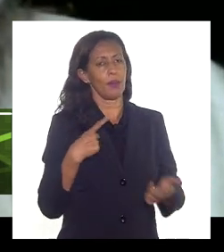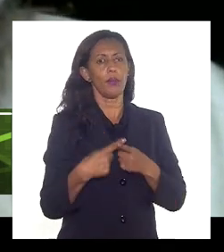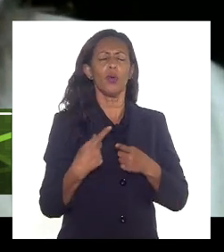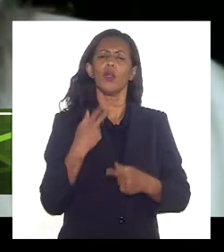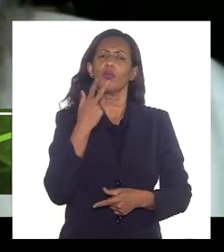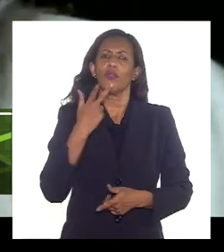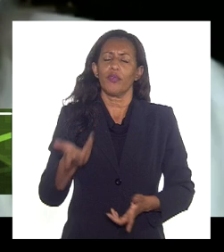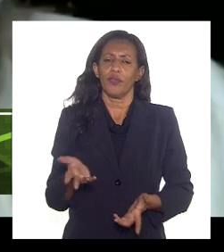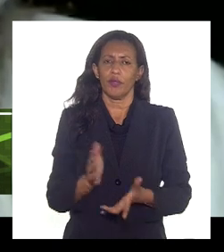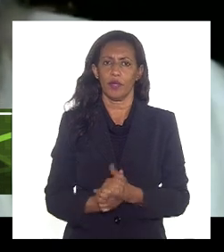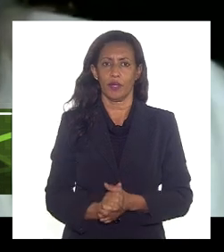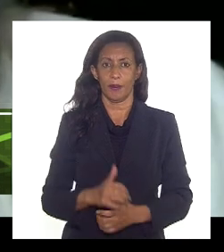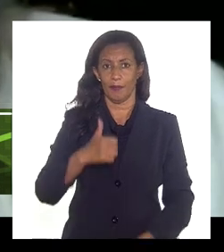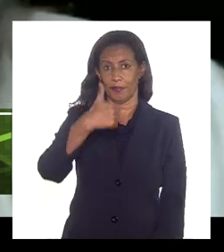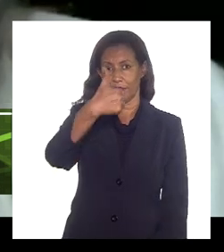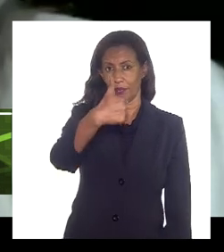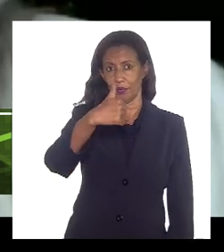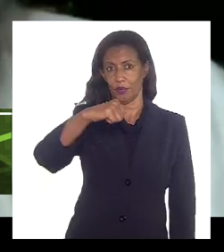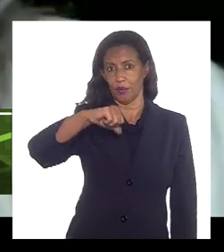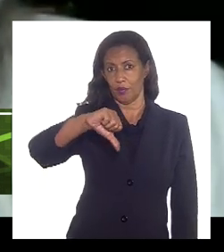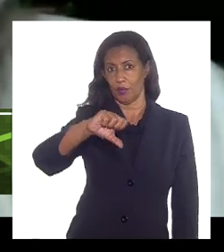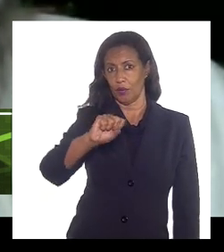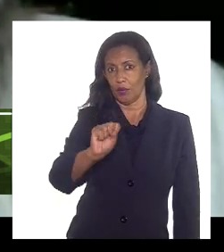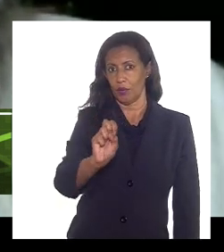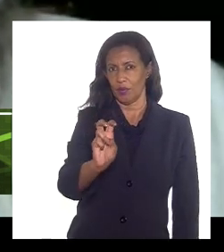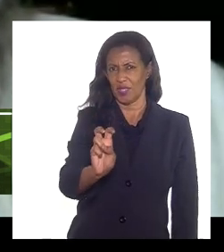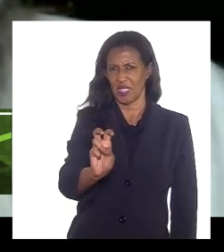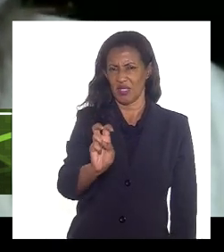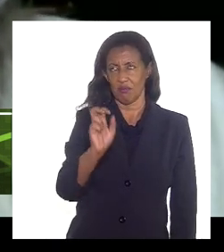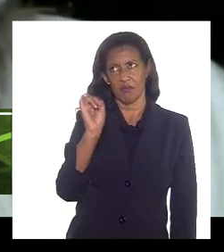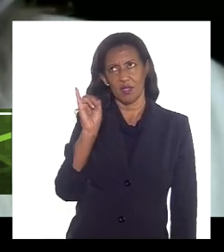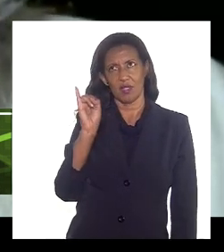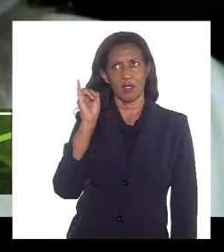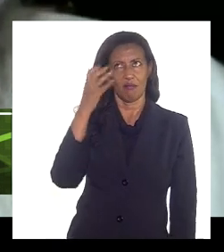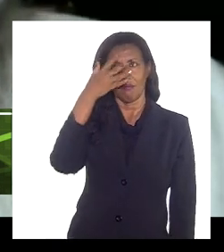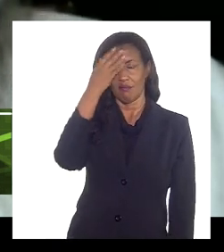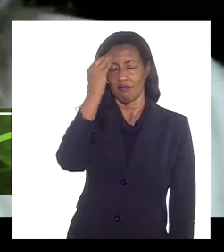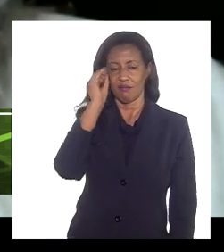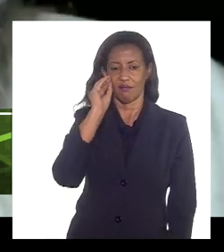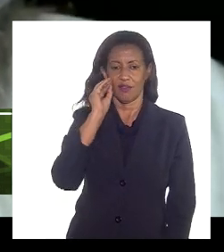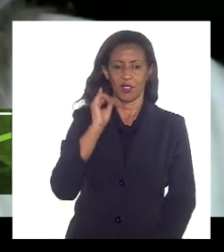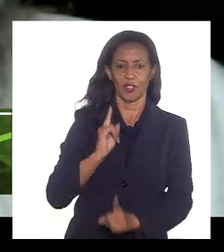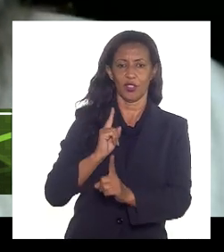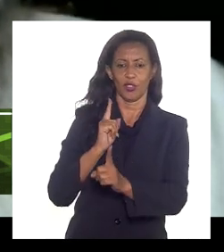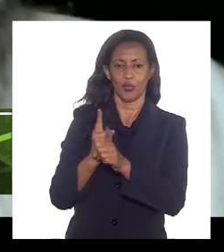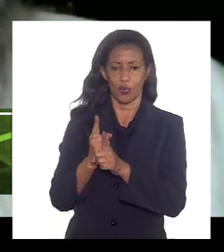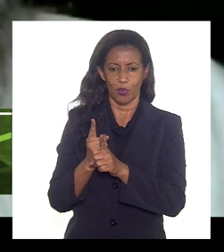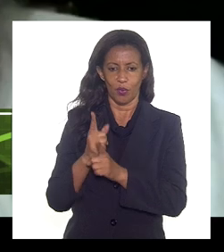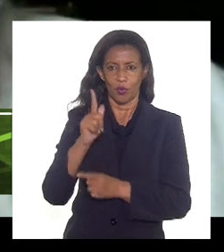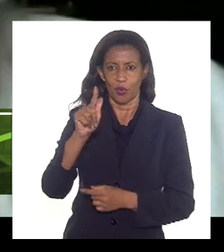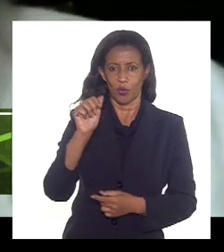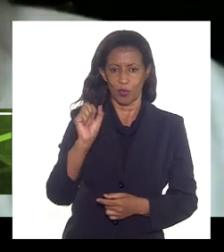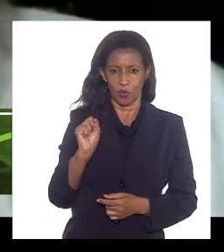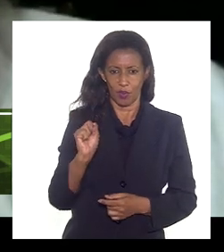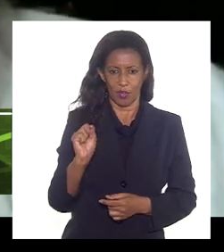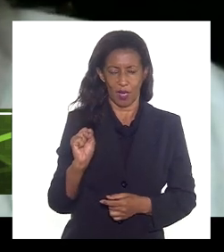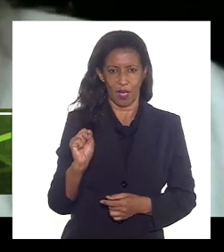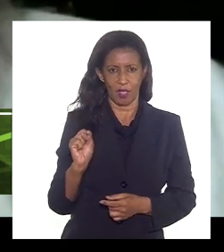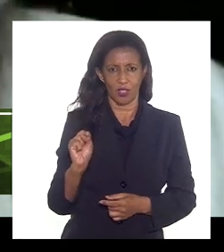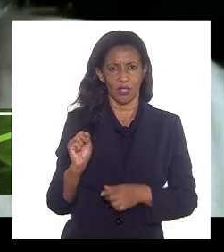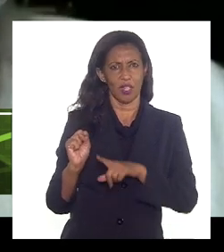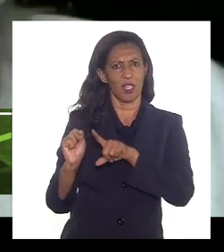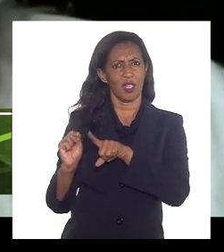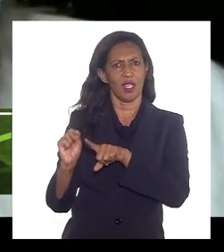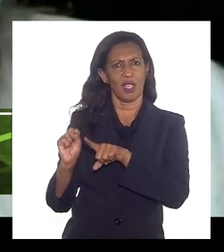isso em 1985 se não me falha a memória se descobriu que um lugar ideal no estado do Rio era Cabiunas